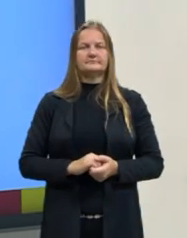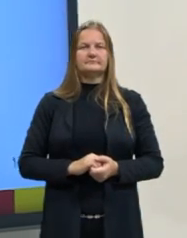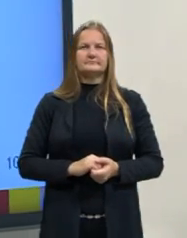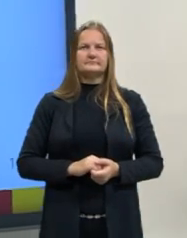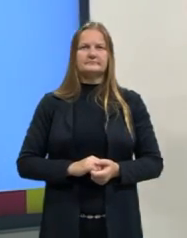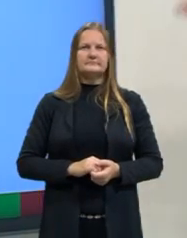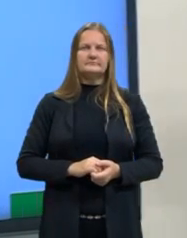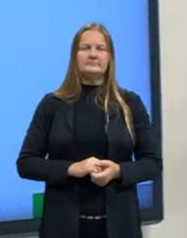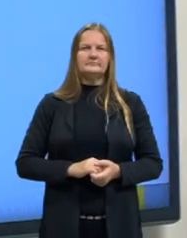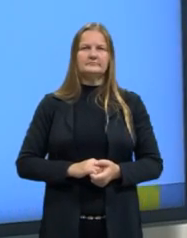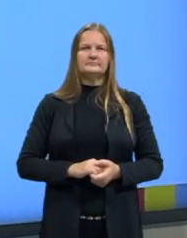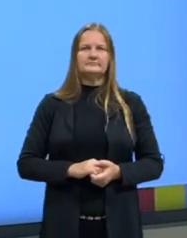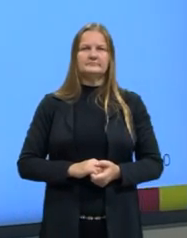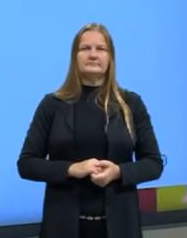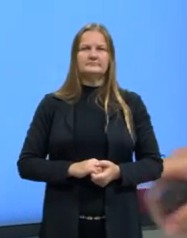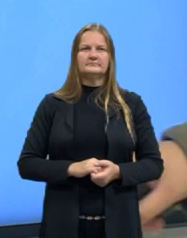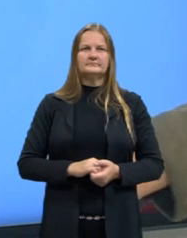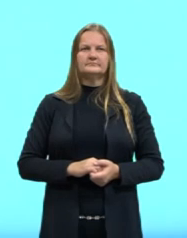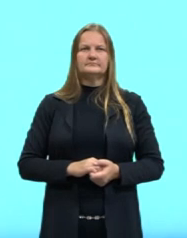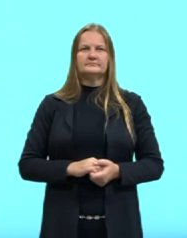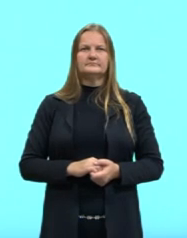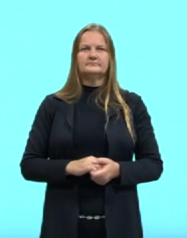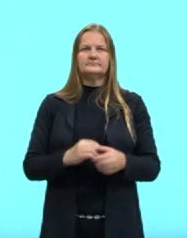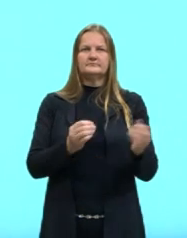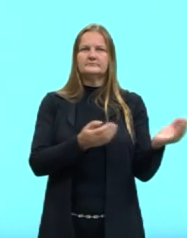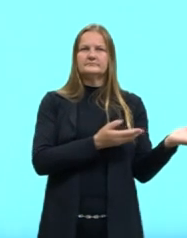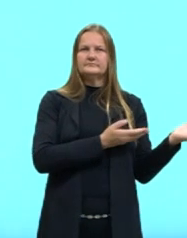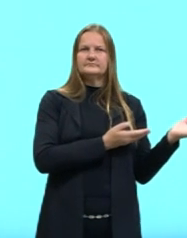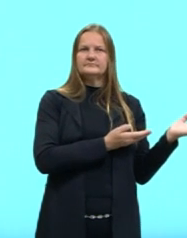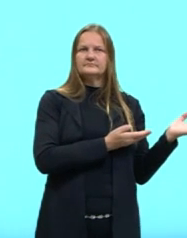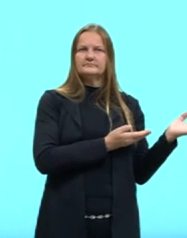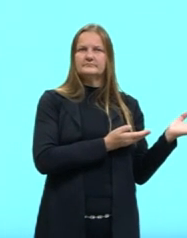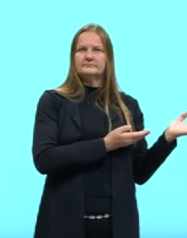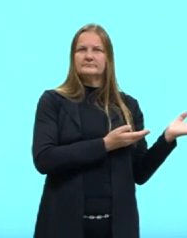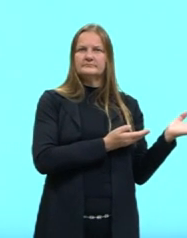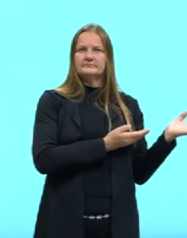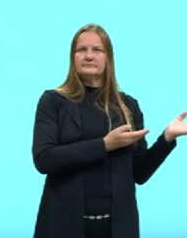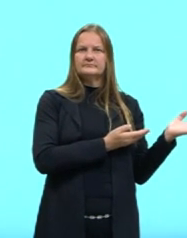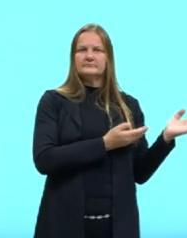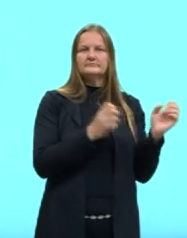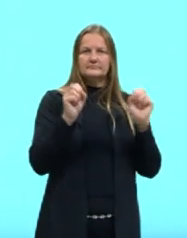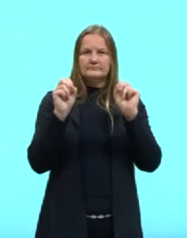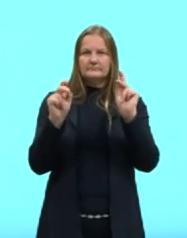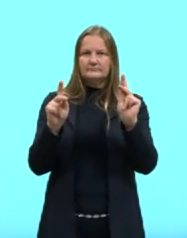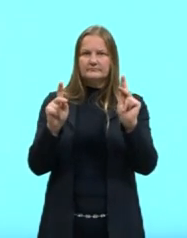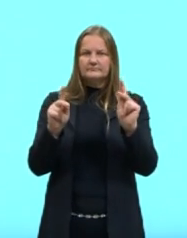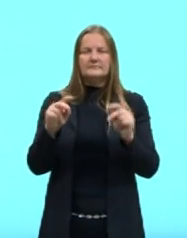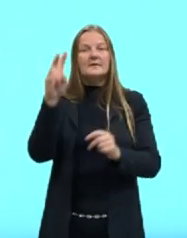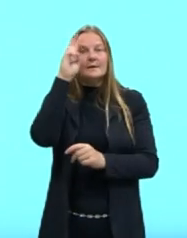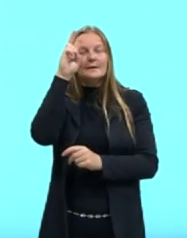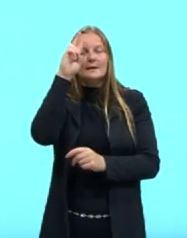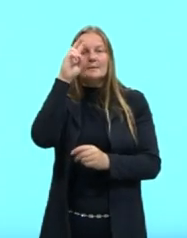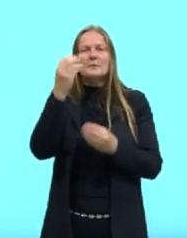Tá? Ó, o MRU aqui embaixo, só para a gente concluir. Certo? Lembrando que daí, ó, no MRU tem uma